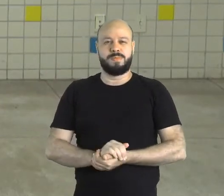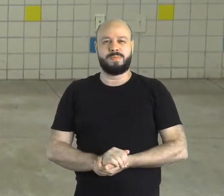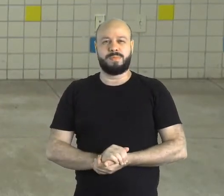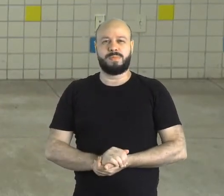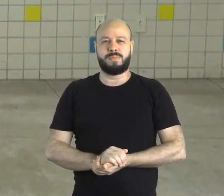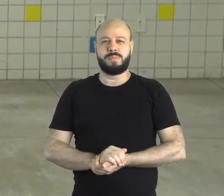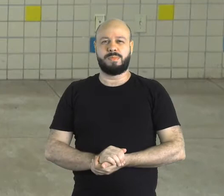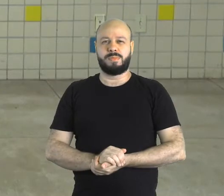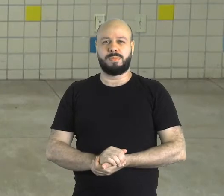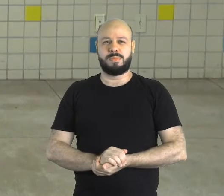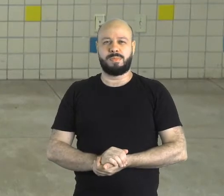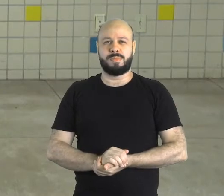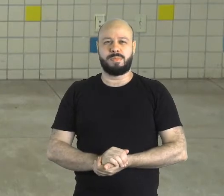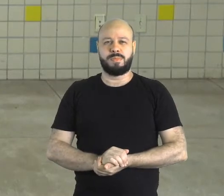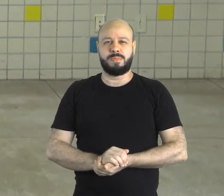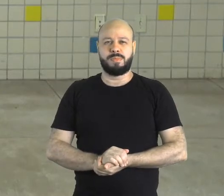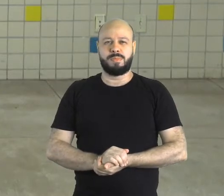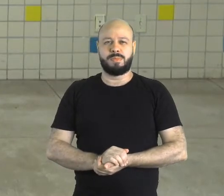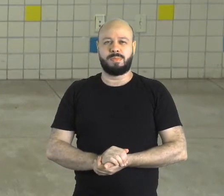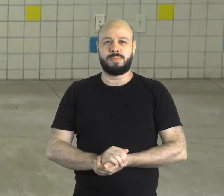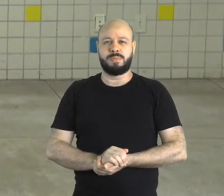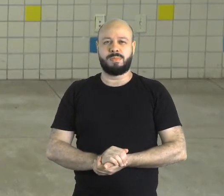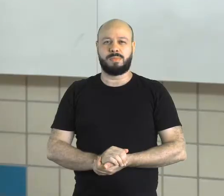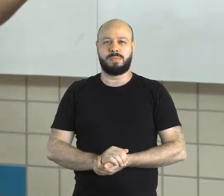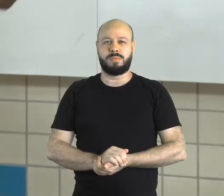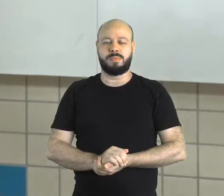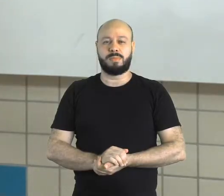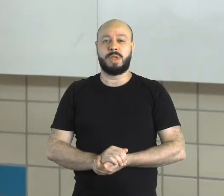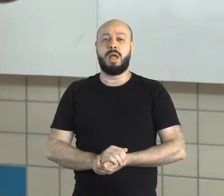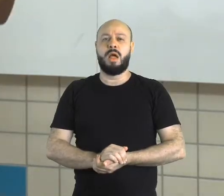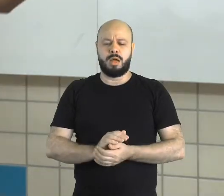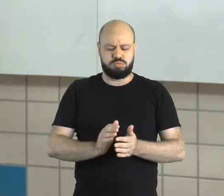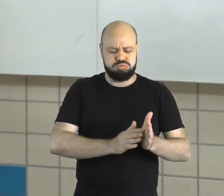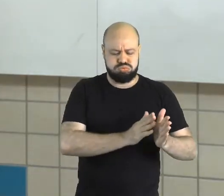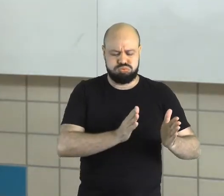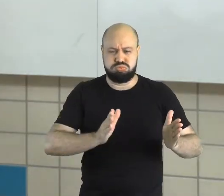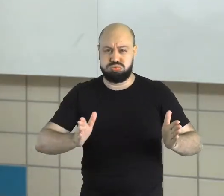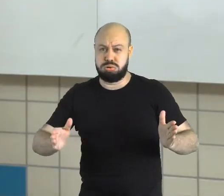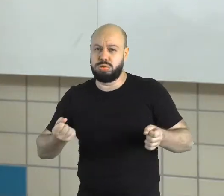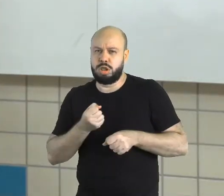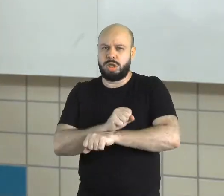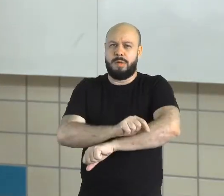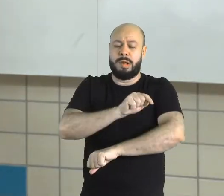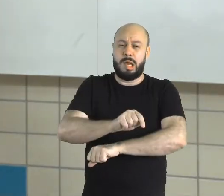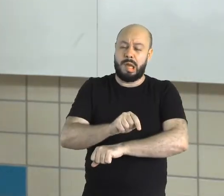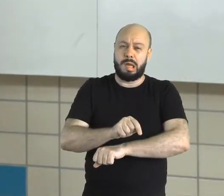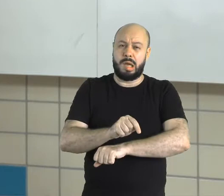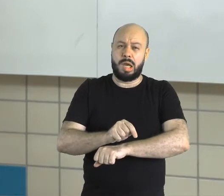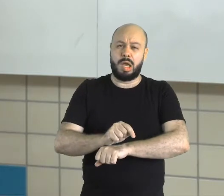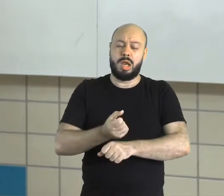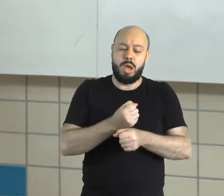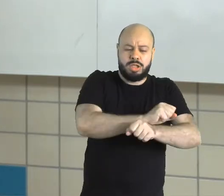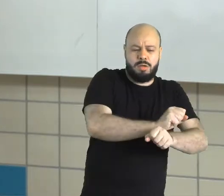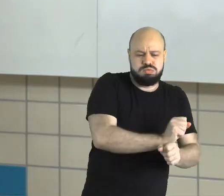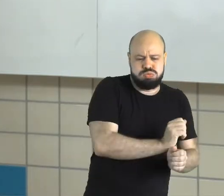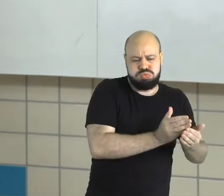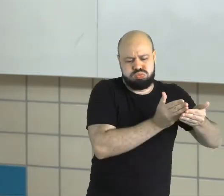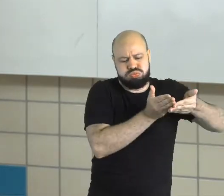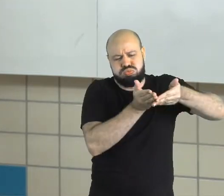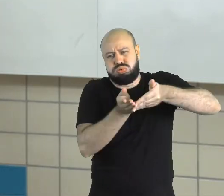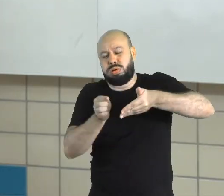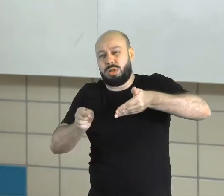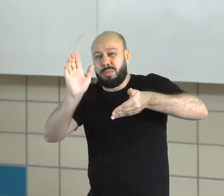indígena. Diante desse processo de escravização, da vinda de escravos para o Brasil, isso vai mudar toda a realidade,